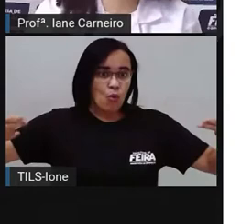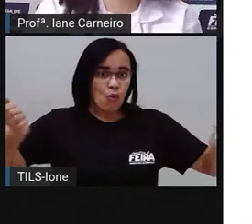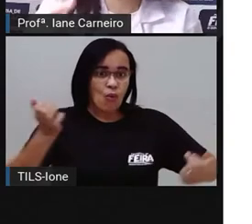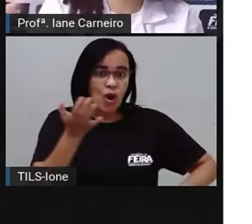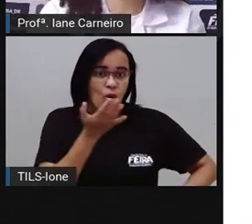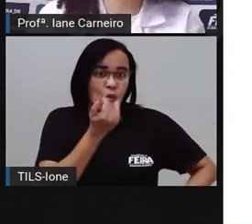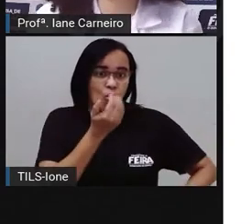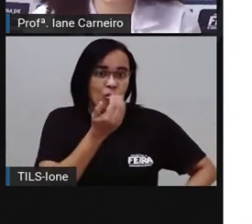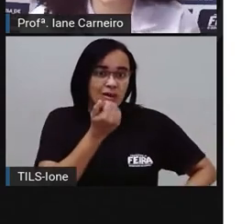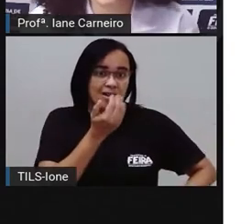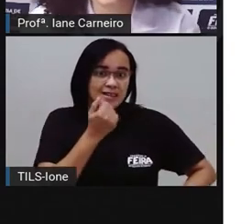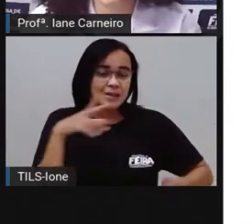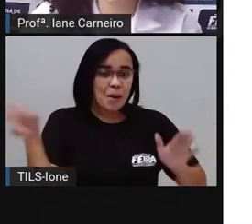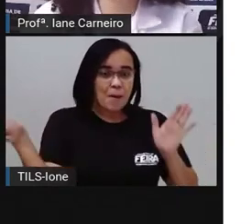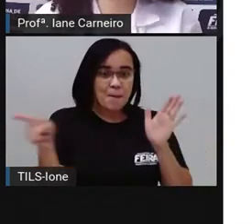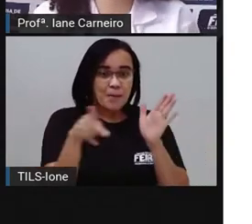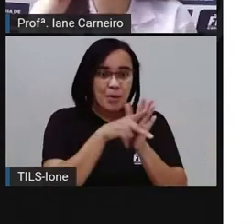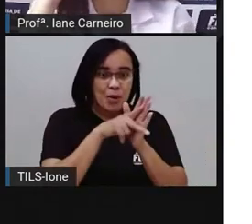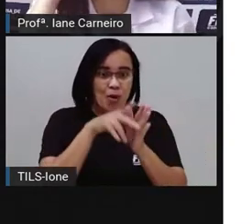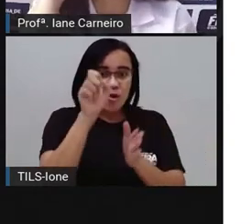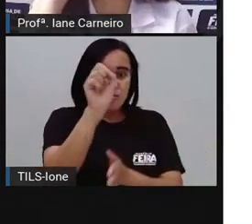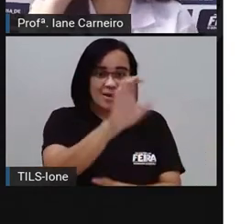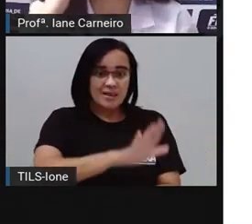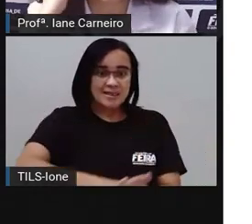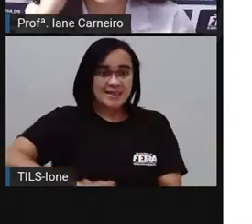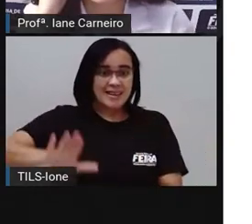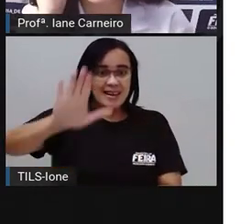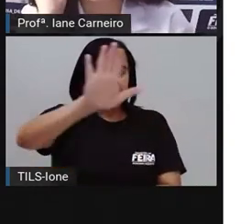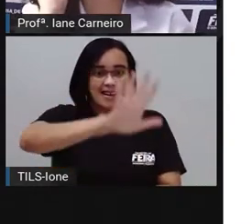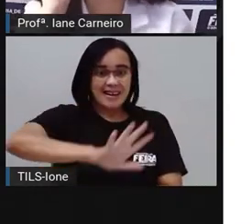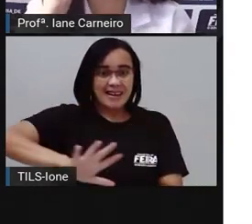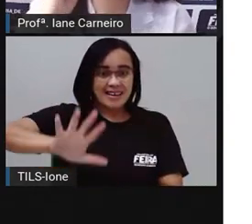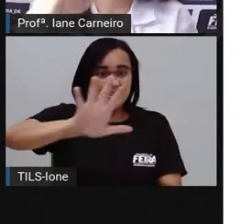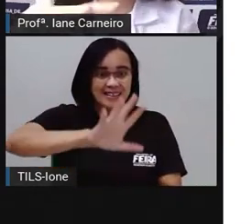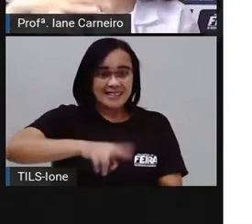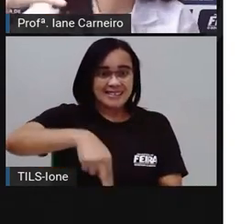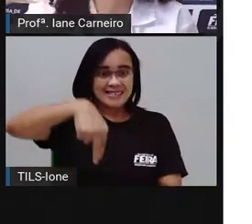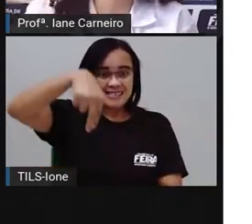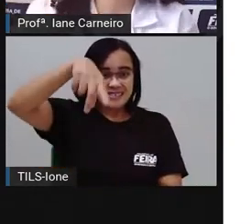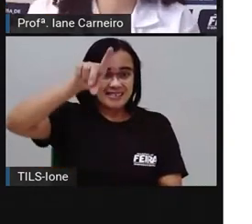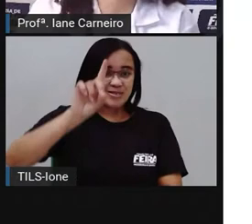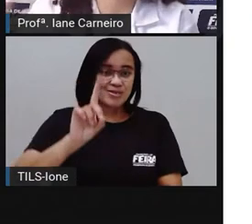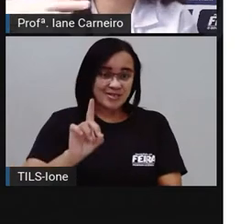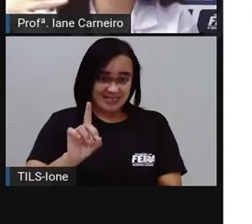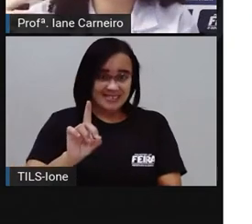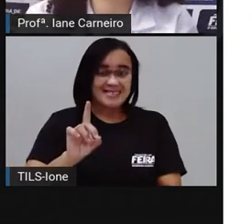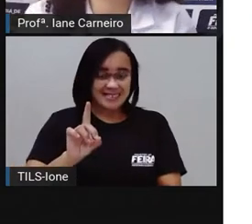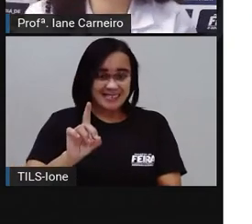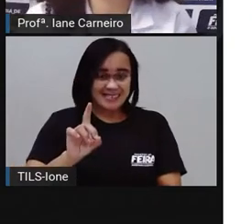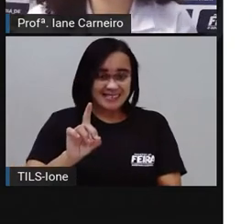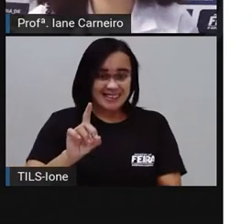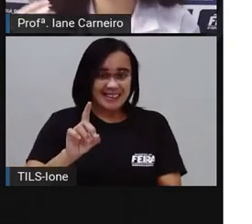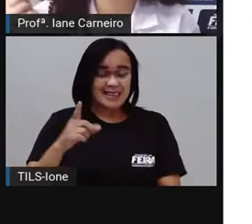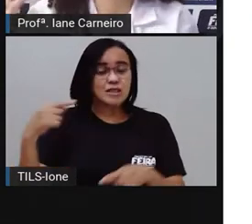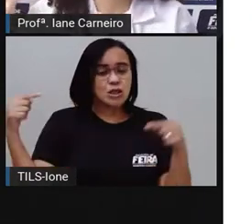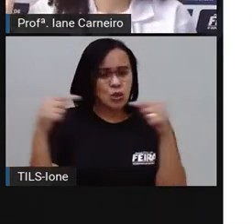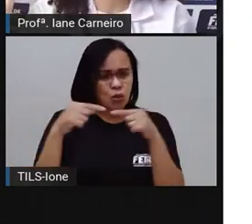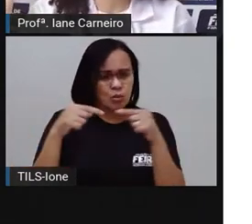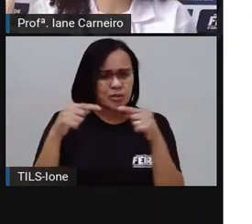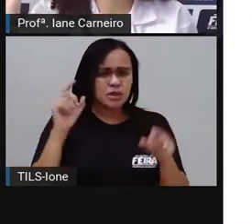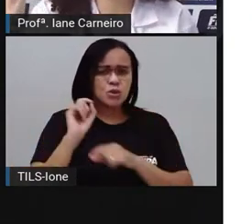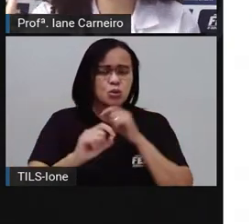E a festas juninas, né? Que é um momento em que a gente celebra a colheita,